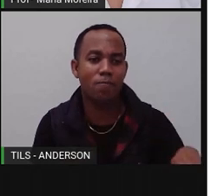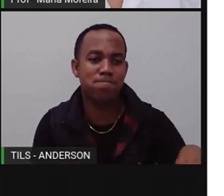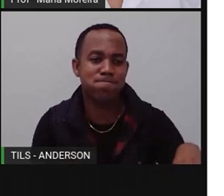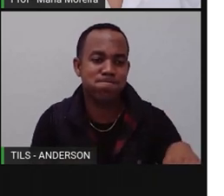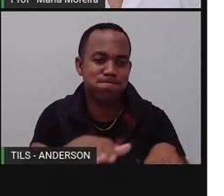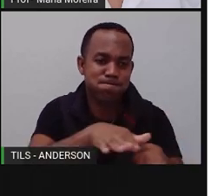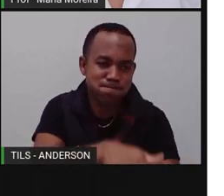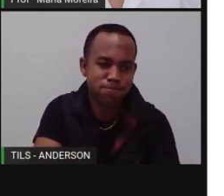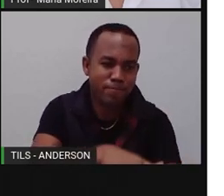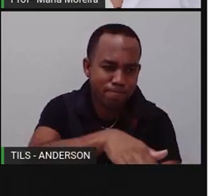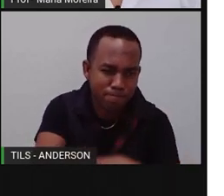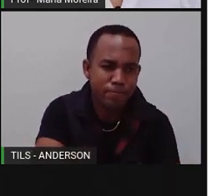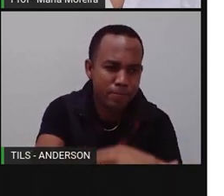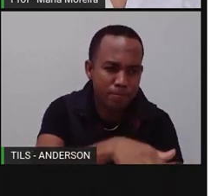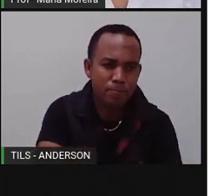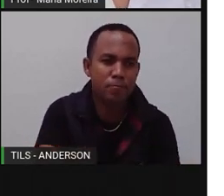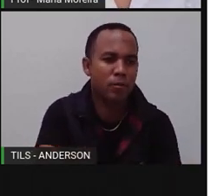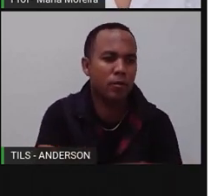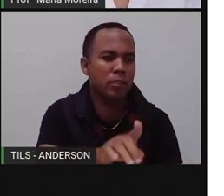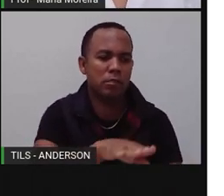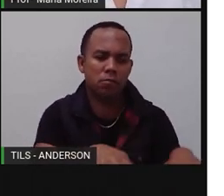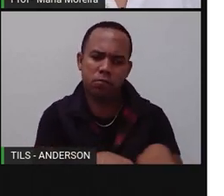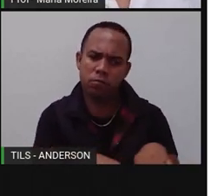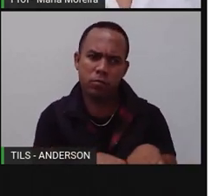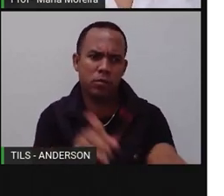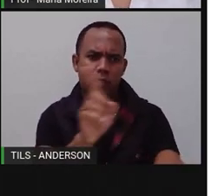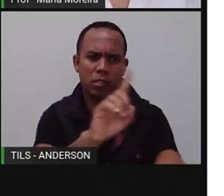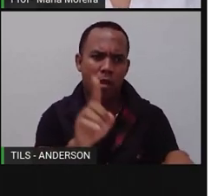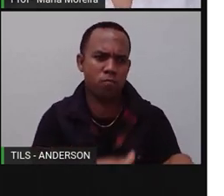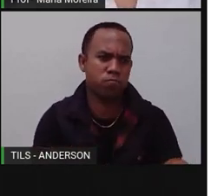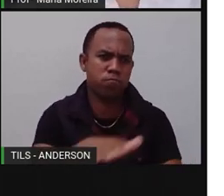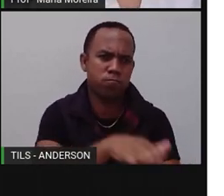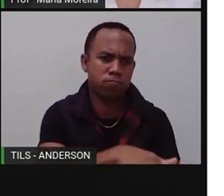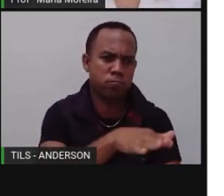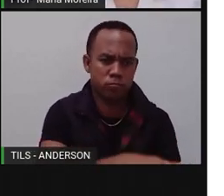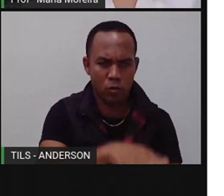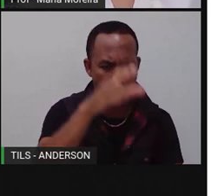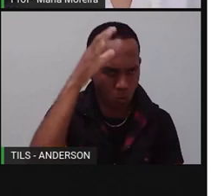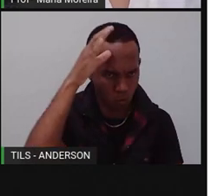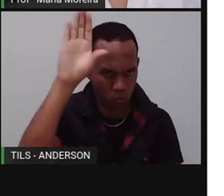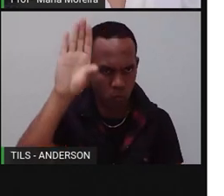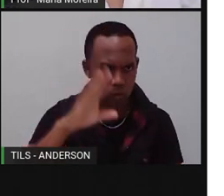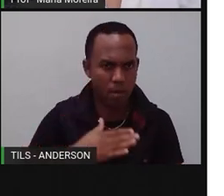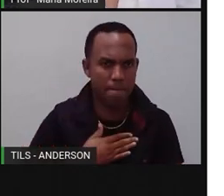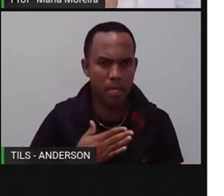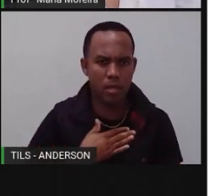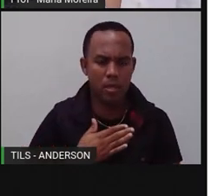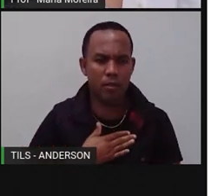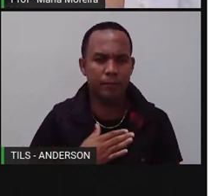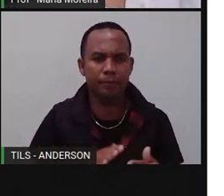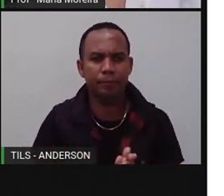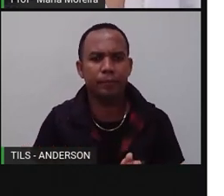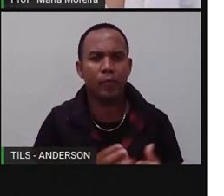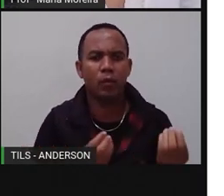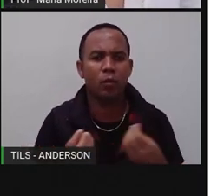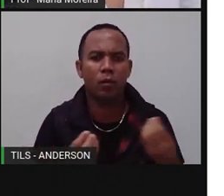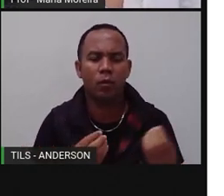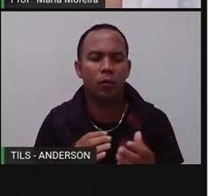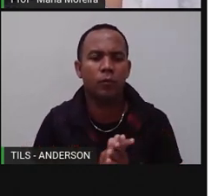outro povo e colocar sua cultura e tentar, na verdade, fazer com que aquelas pessoas te sirvam.